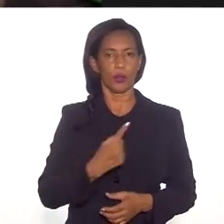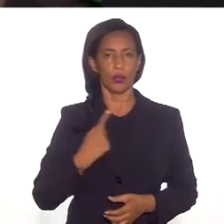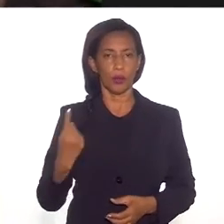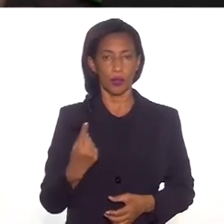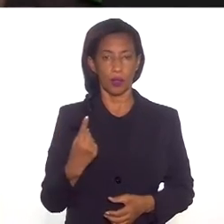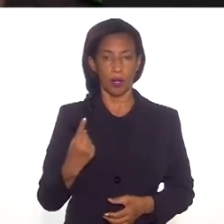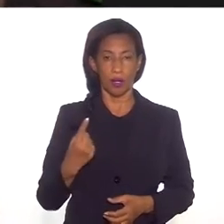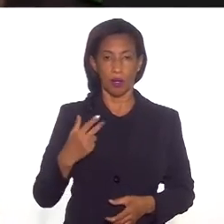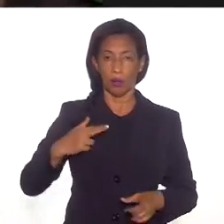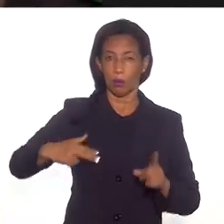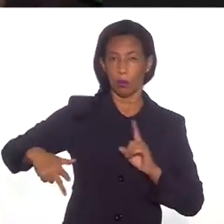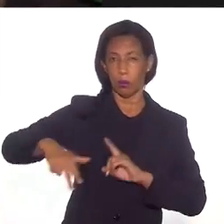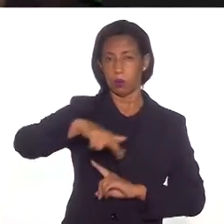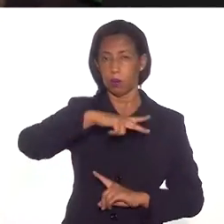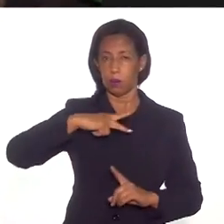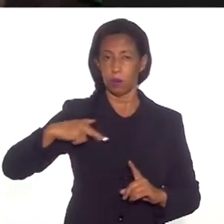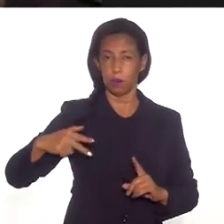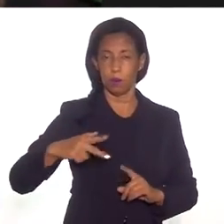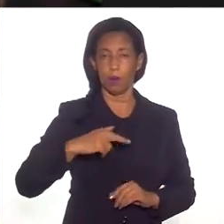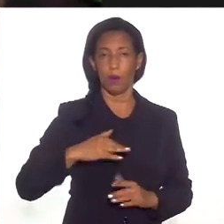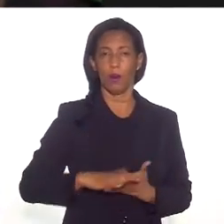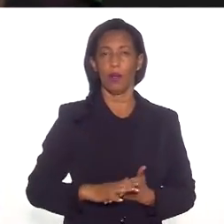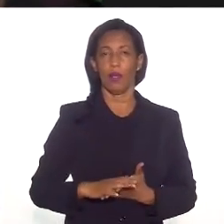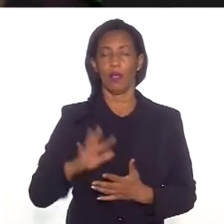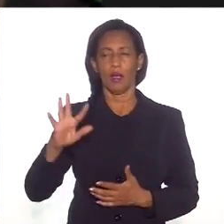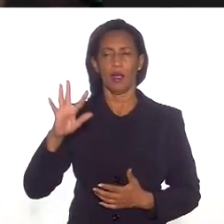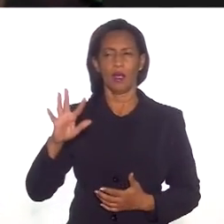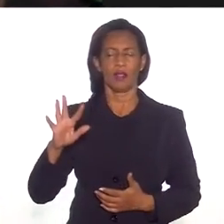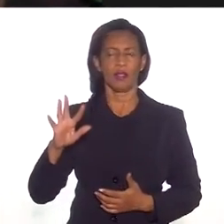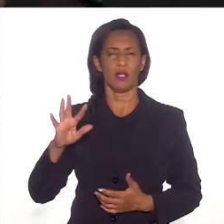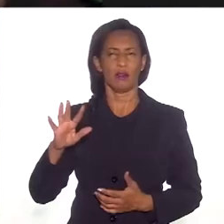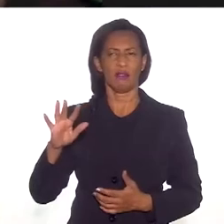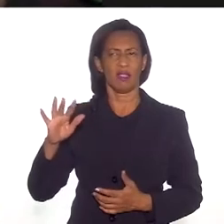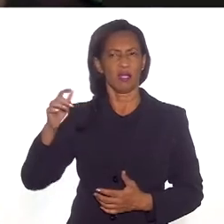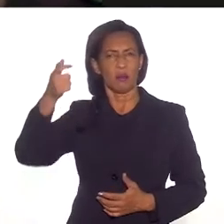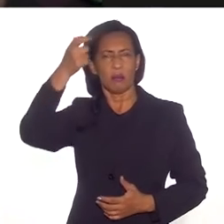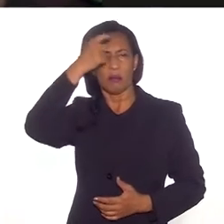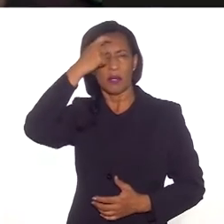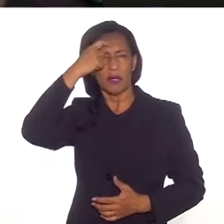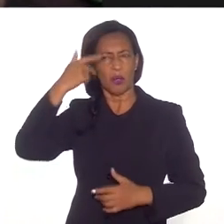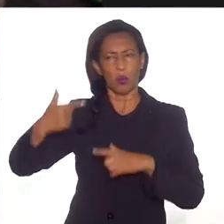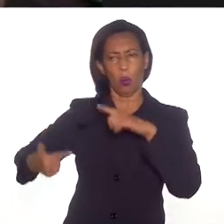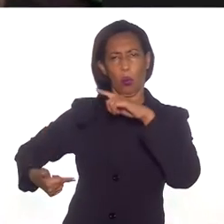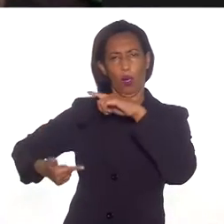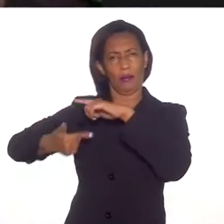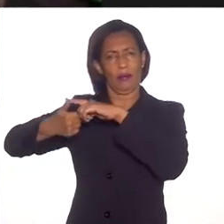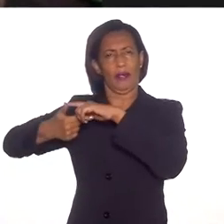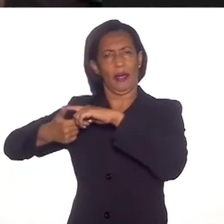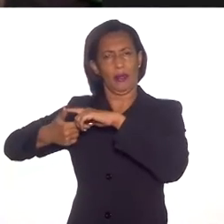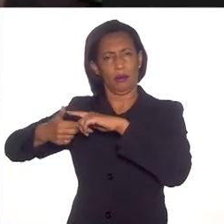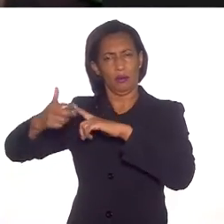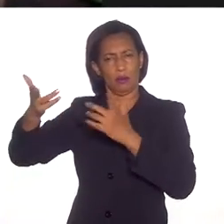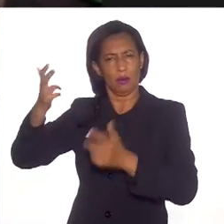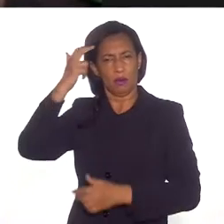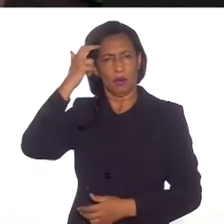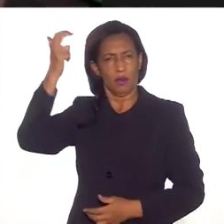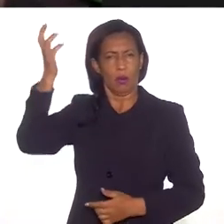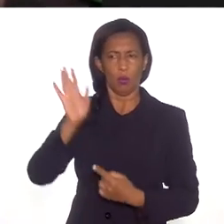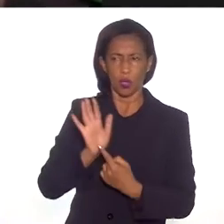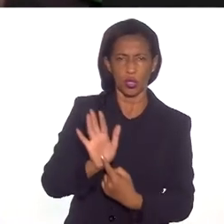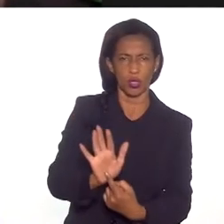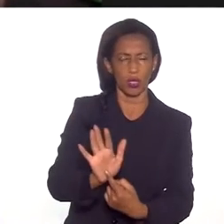que nós quisemos circularizar, particularizar, digamos assim, essa visão quadrada que se tinha sobre propriedade intelectual,